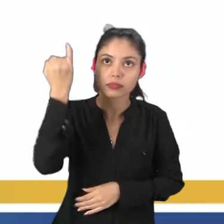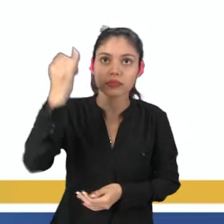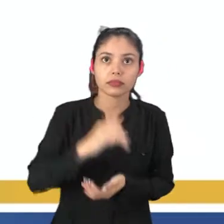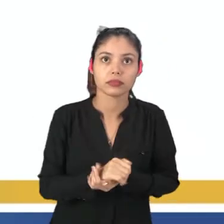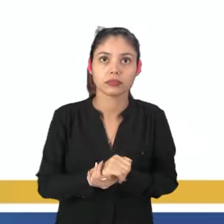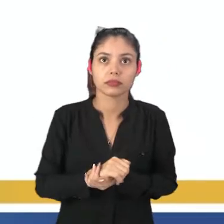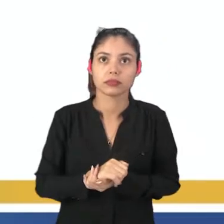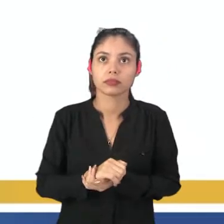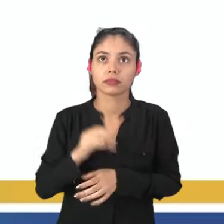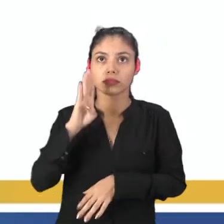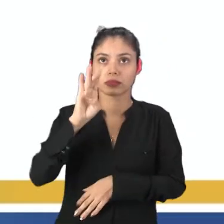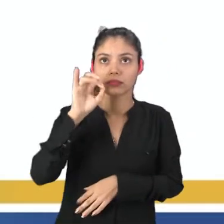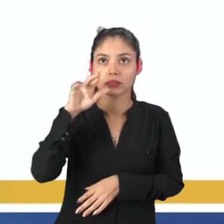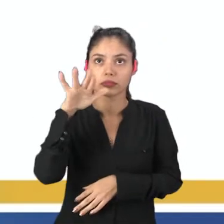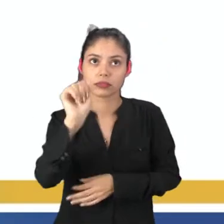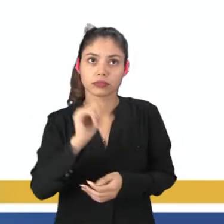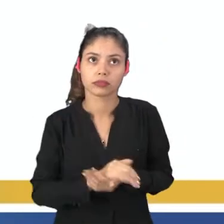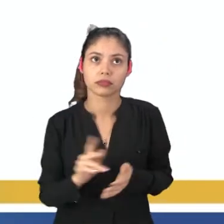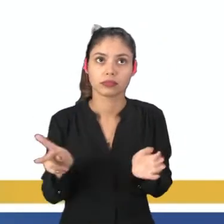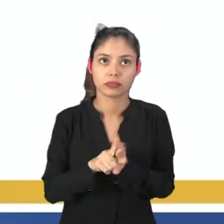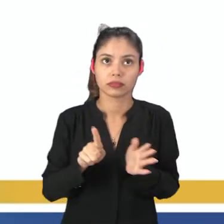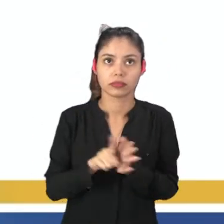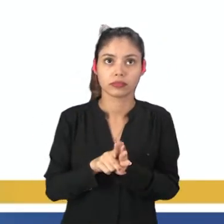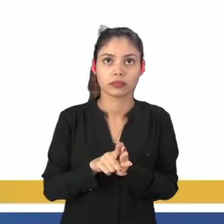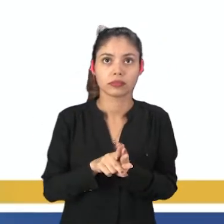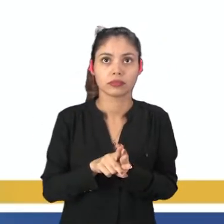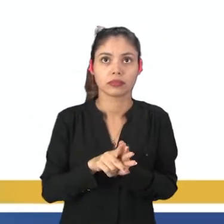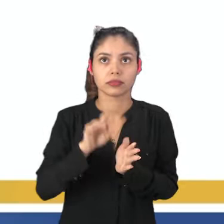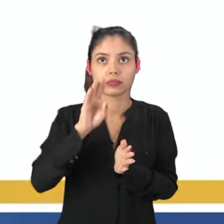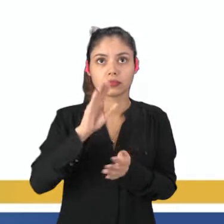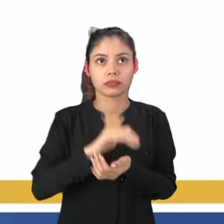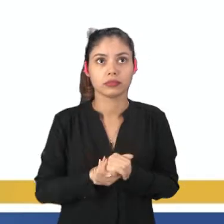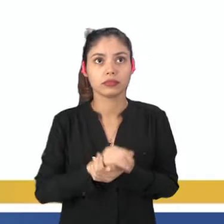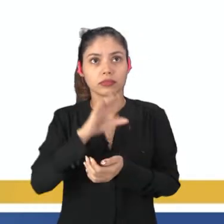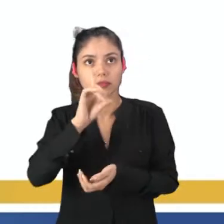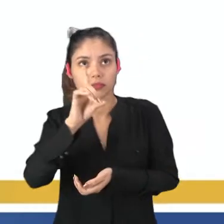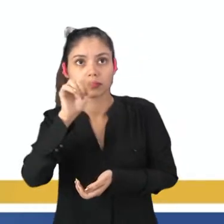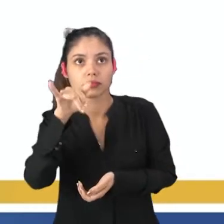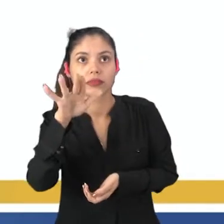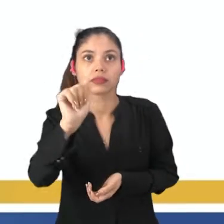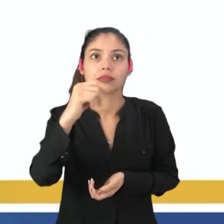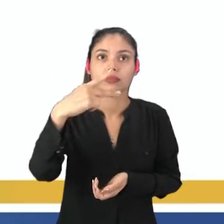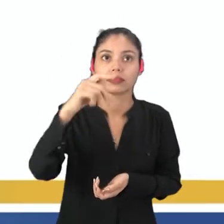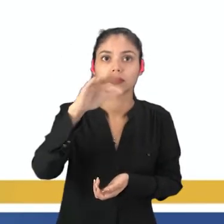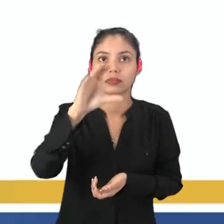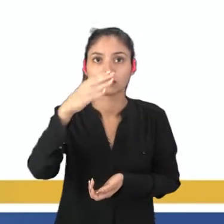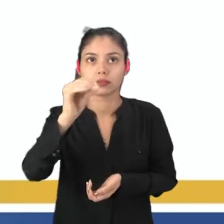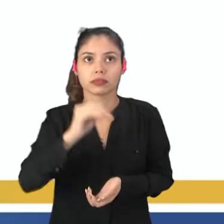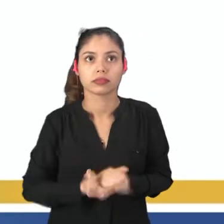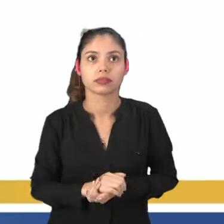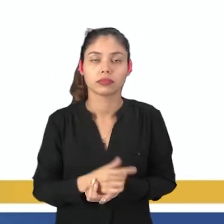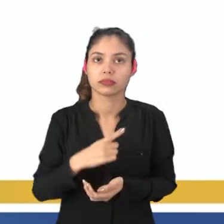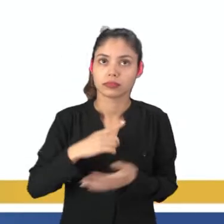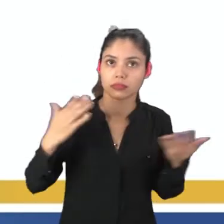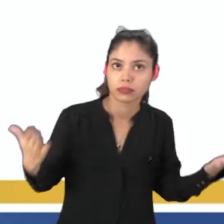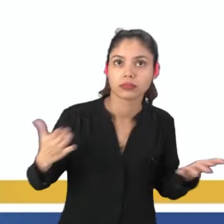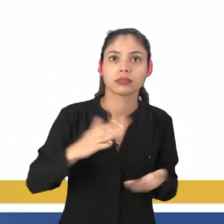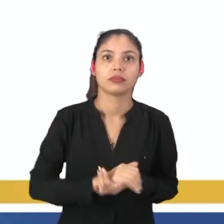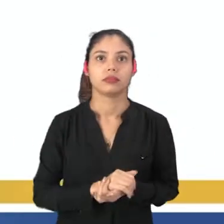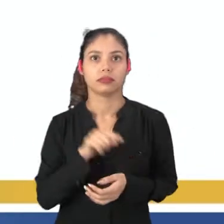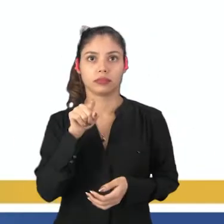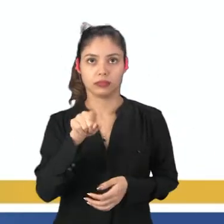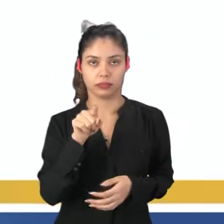as das baianas e das... Desculpa. E das damas do passo, tá? Então, elas